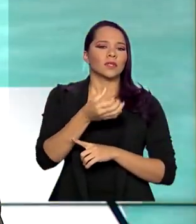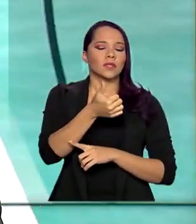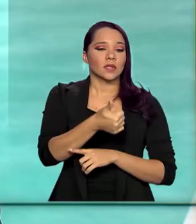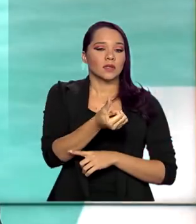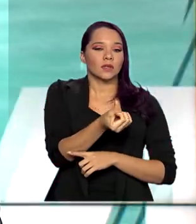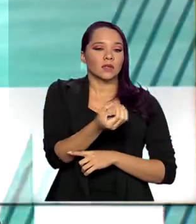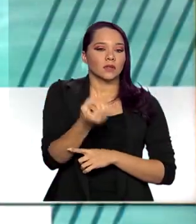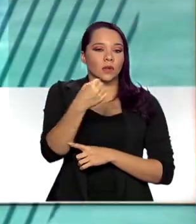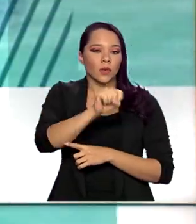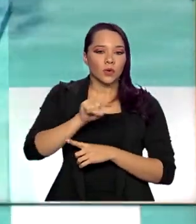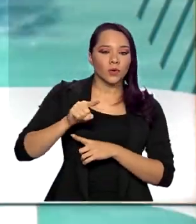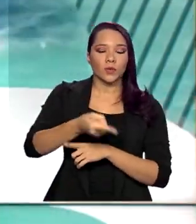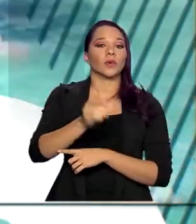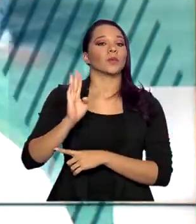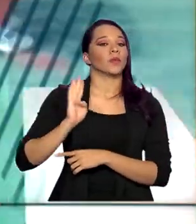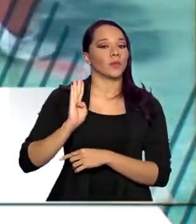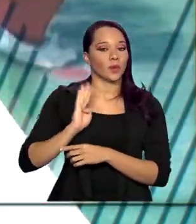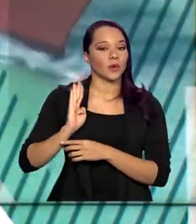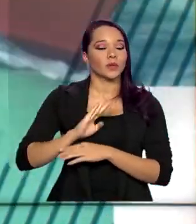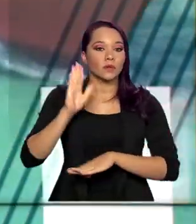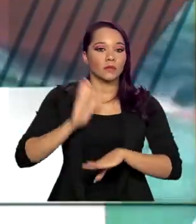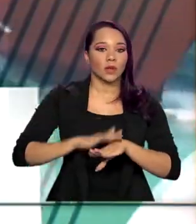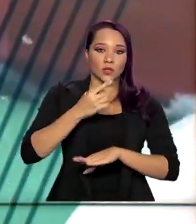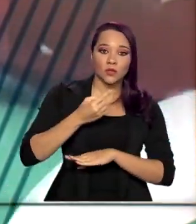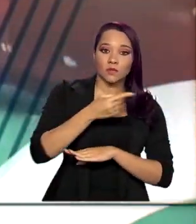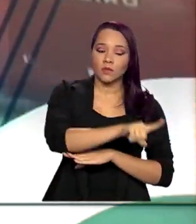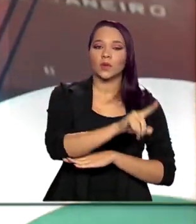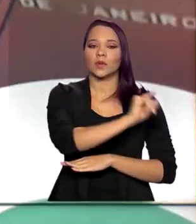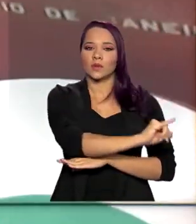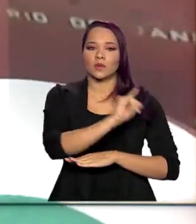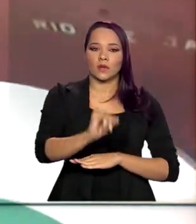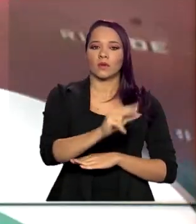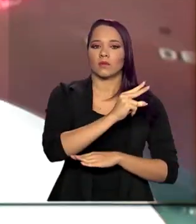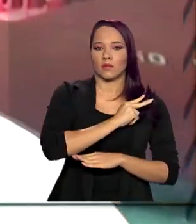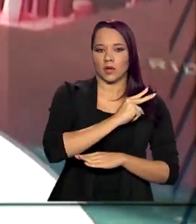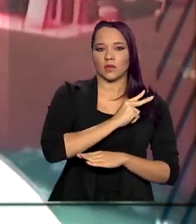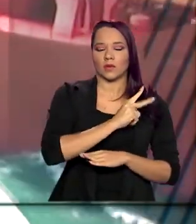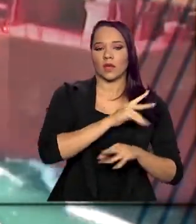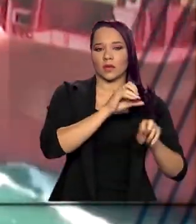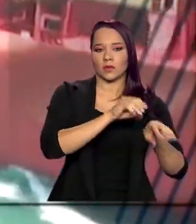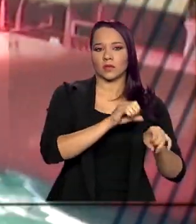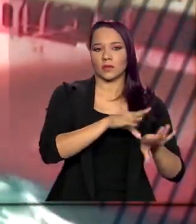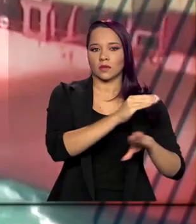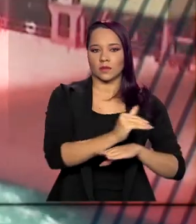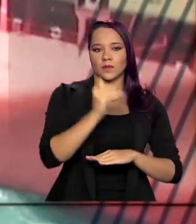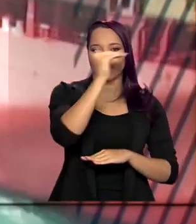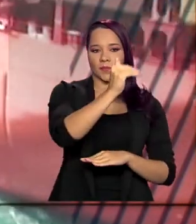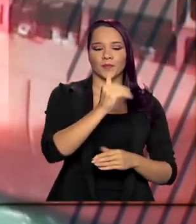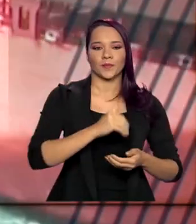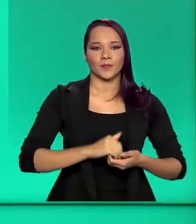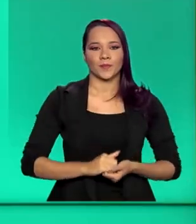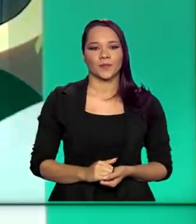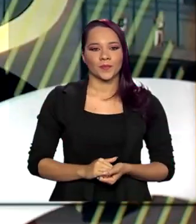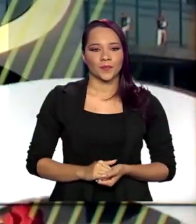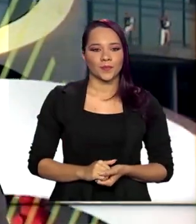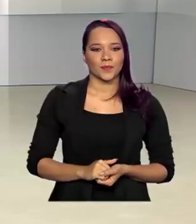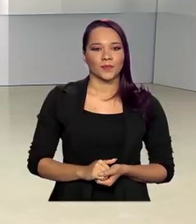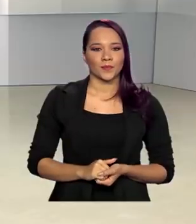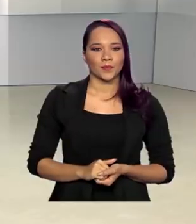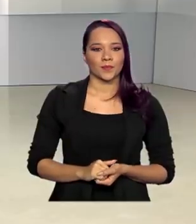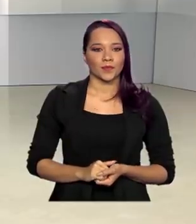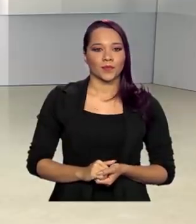168 mil bolsas em mais de mil instituições privadas de educação superior de todo o país.